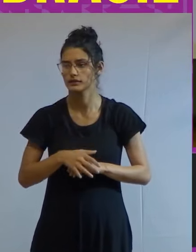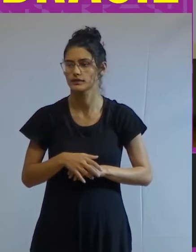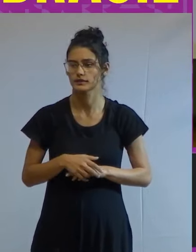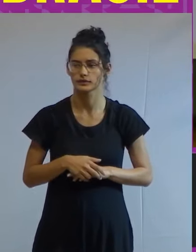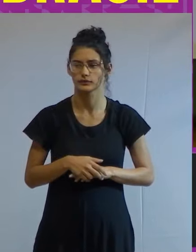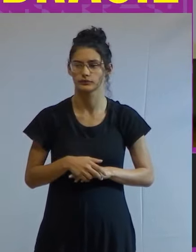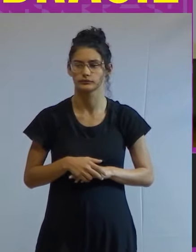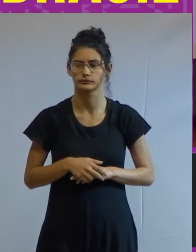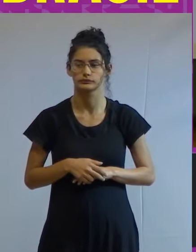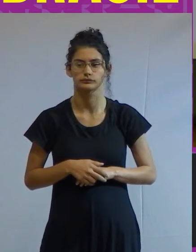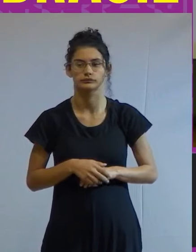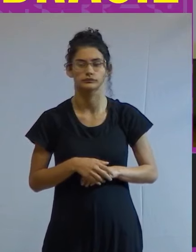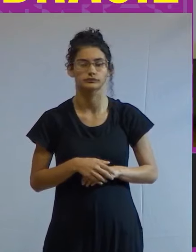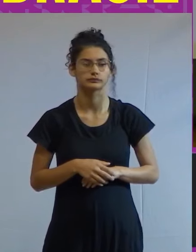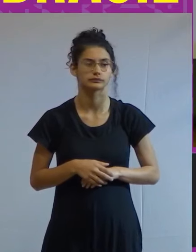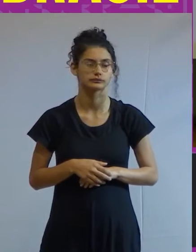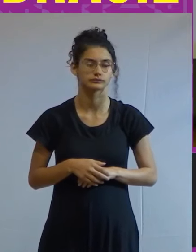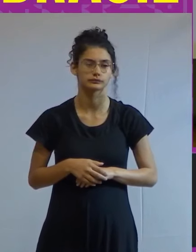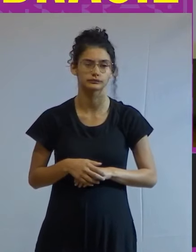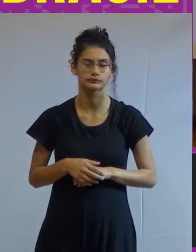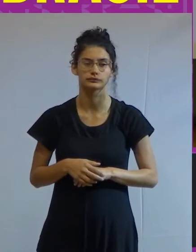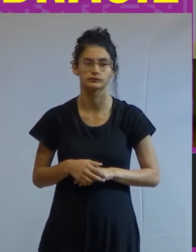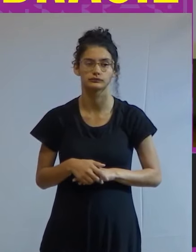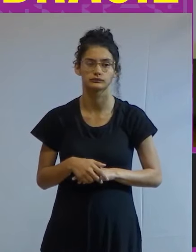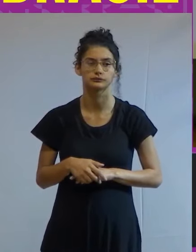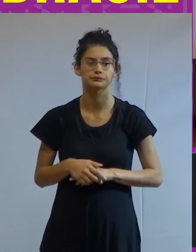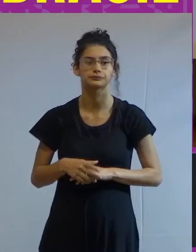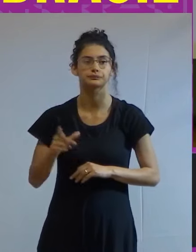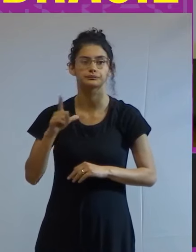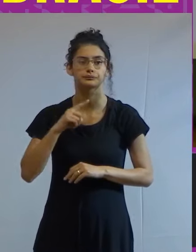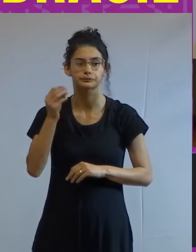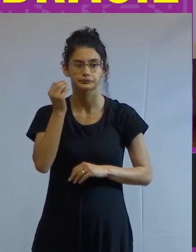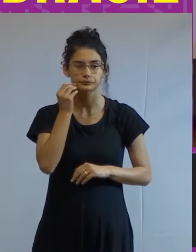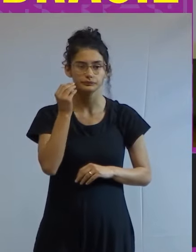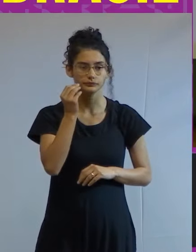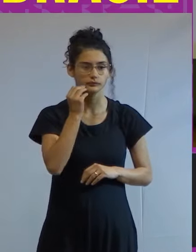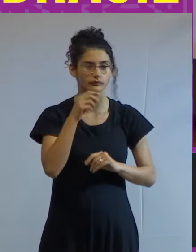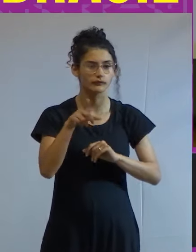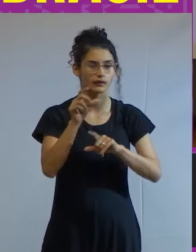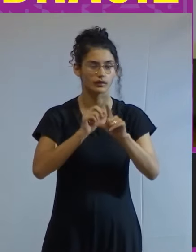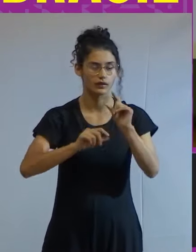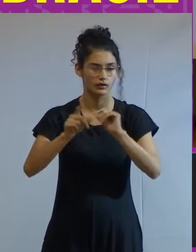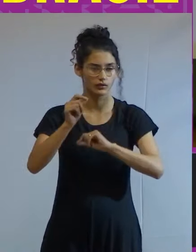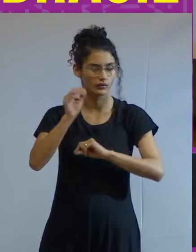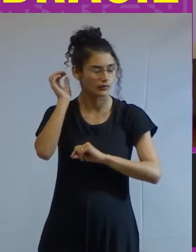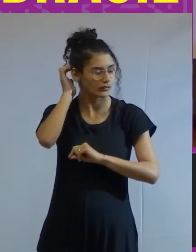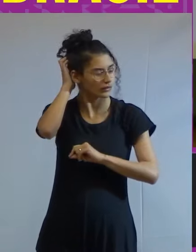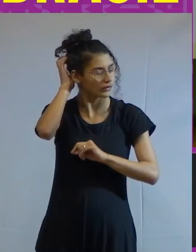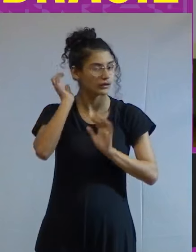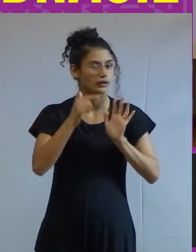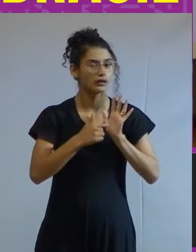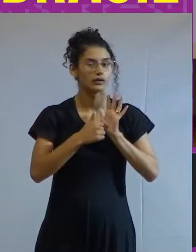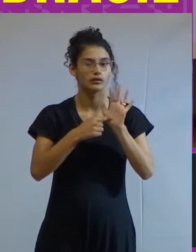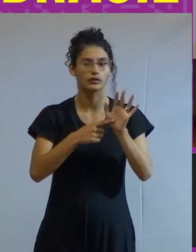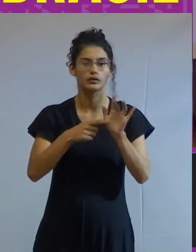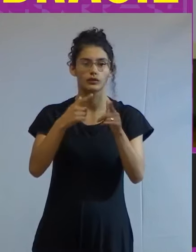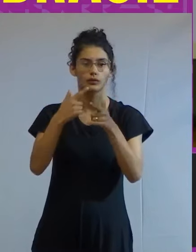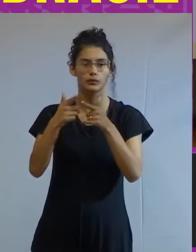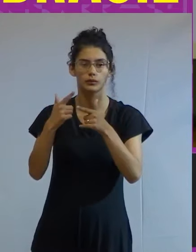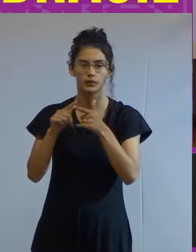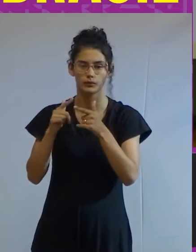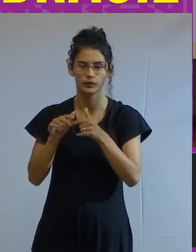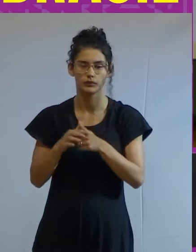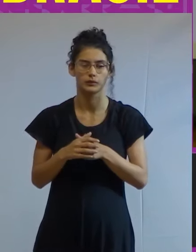com Jeremy Corbyn houve uma tentativa de tomar o partido que resultou num fracasso